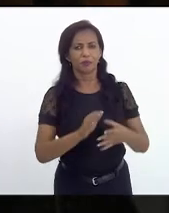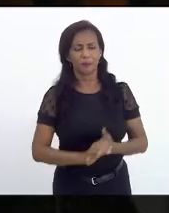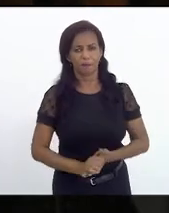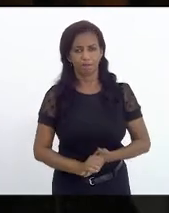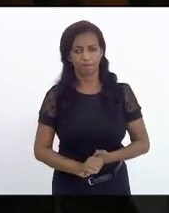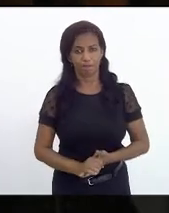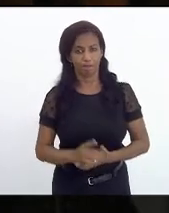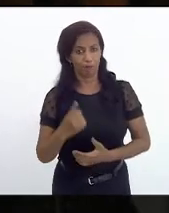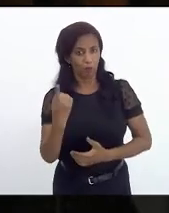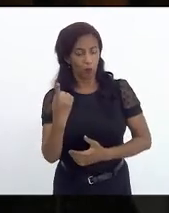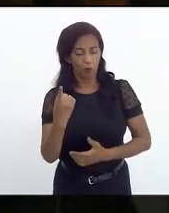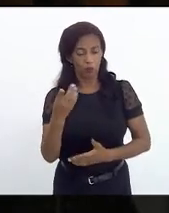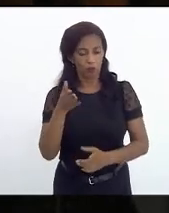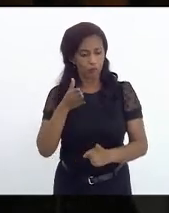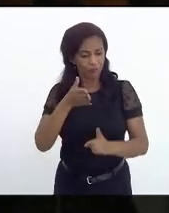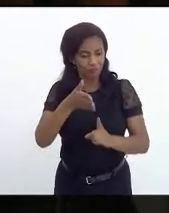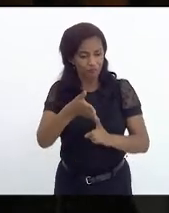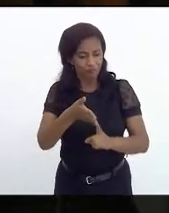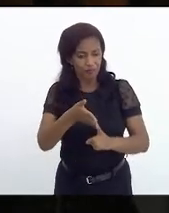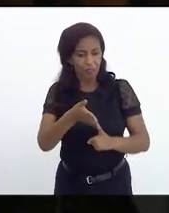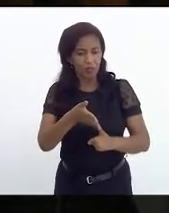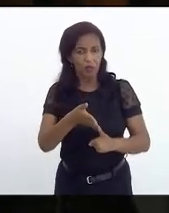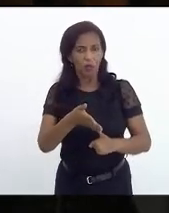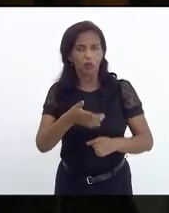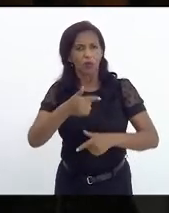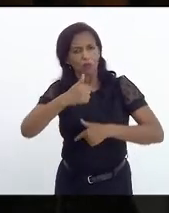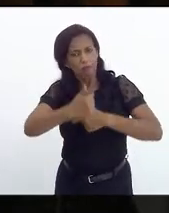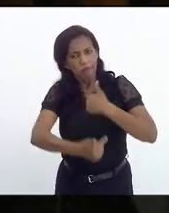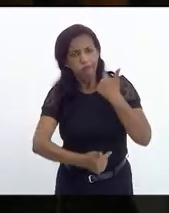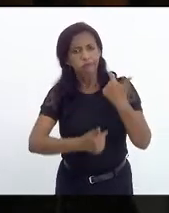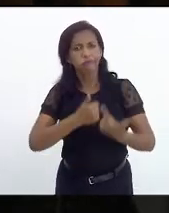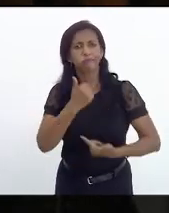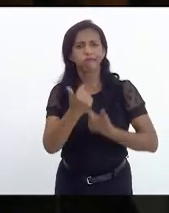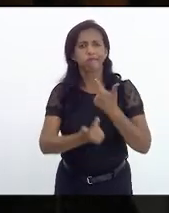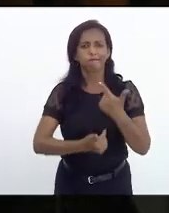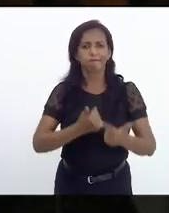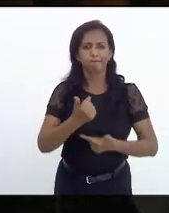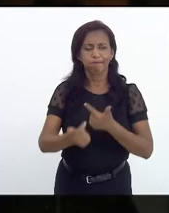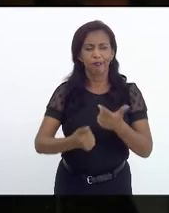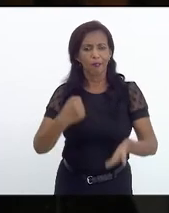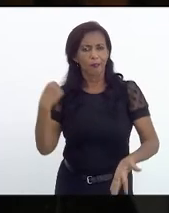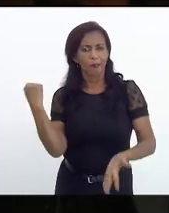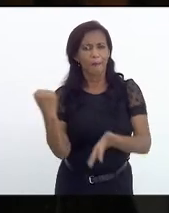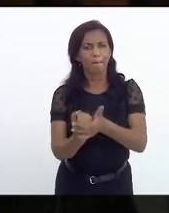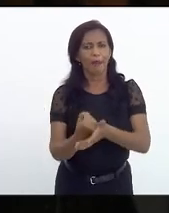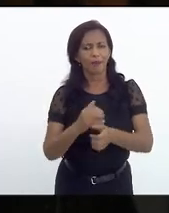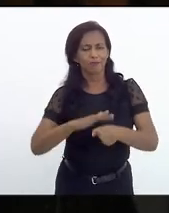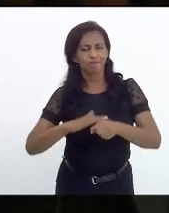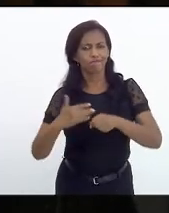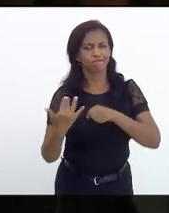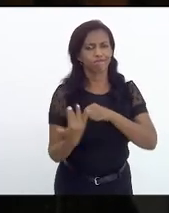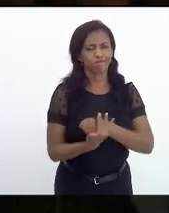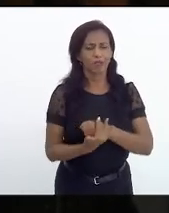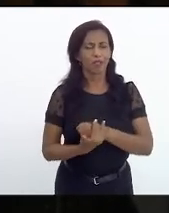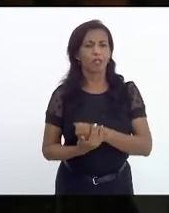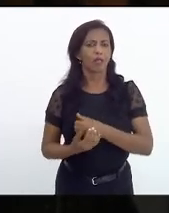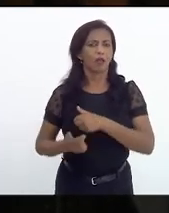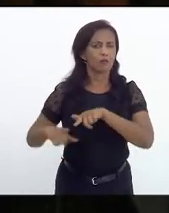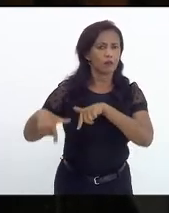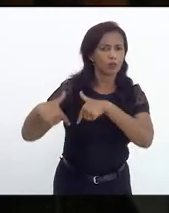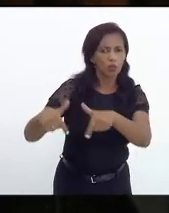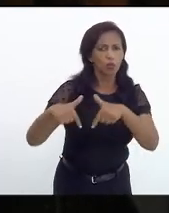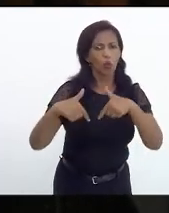ângulos foi e tem sido a abordagem dos impactos da Covid, do enfrentamento à Covid